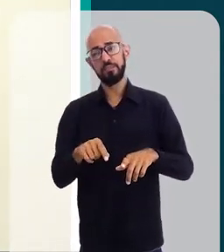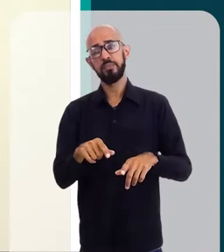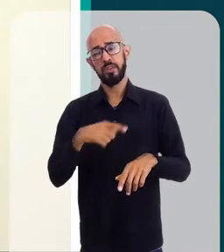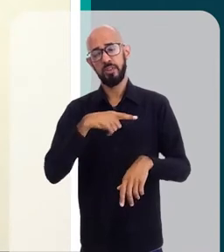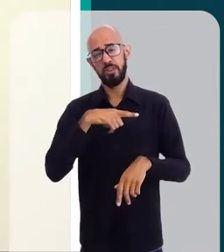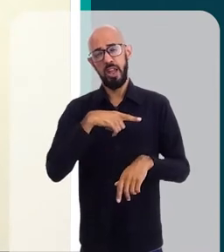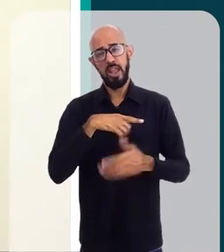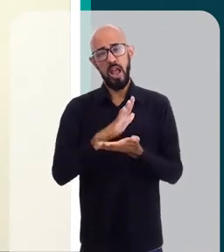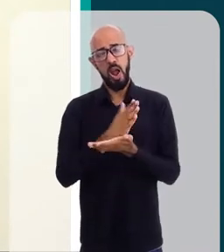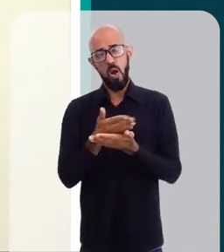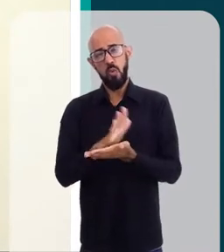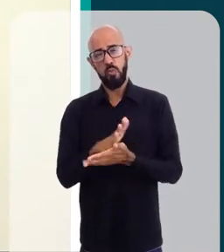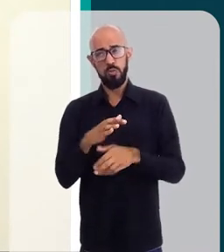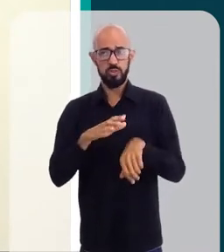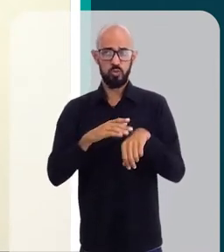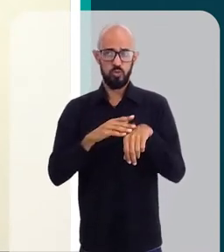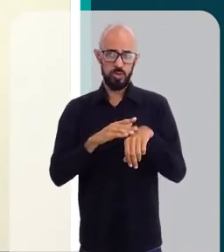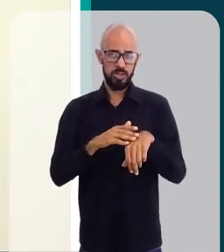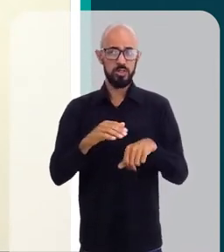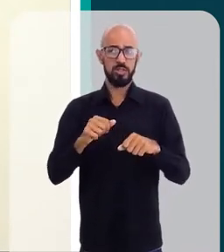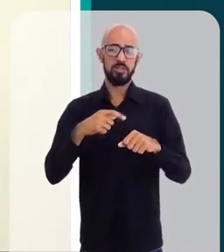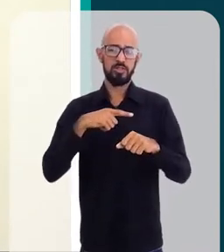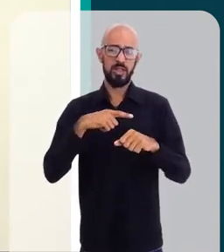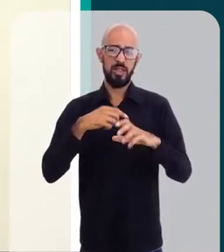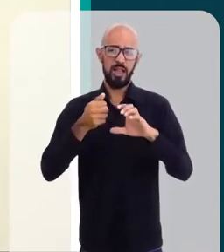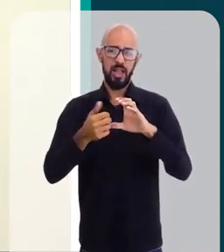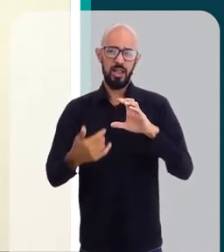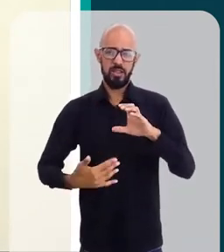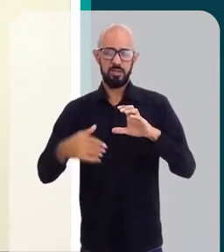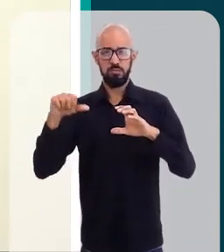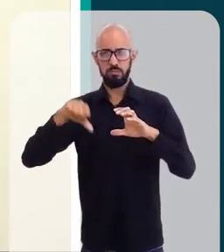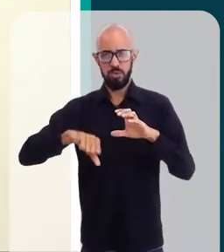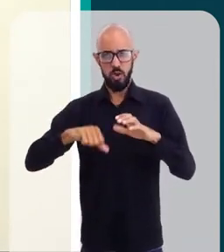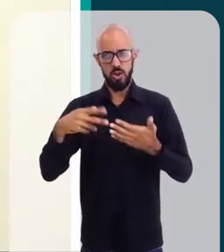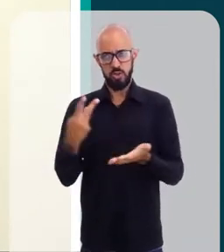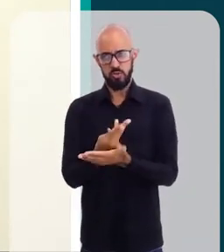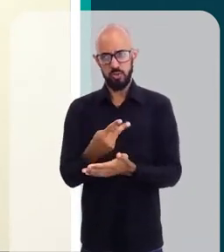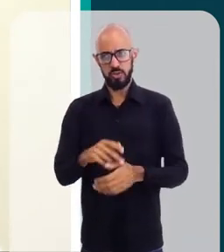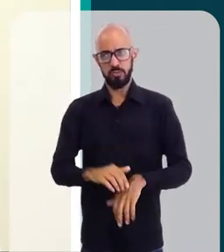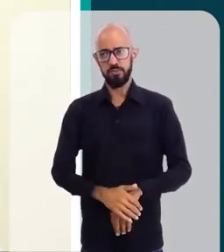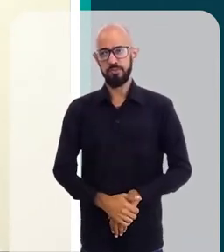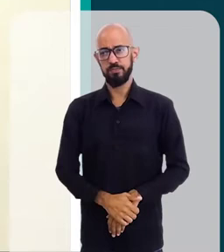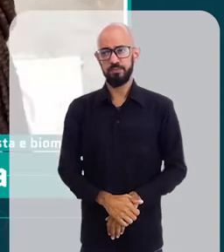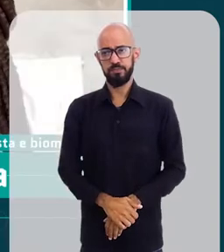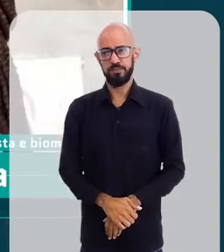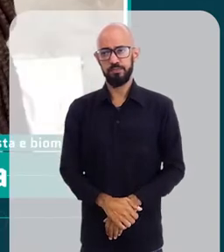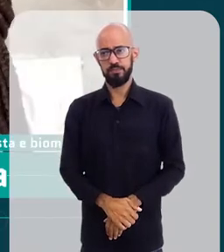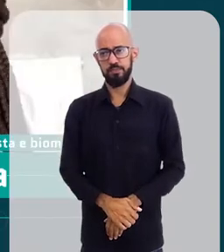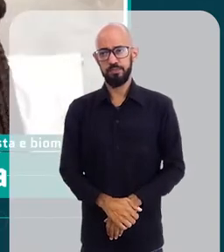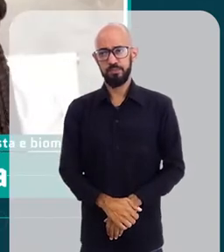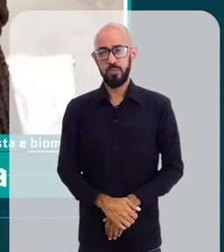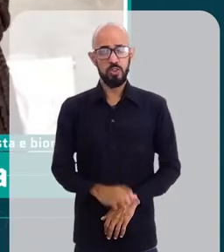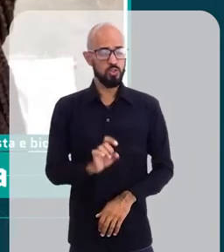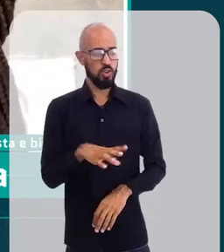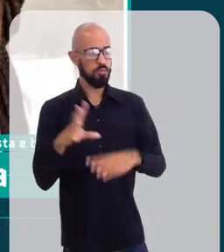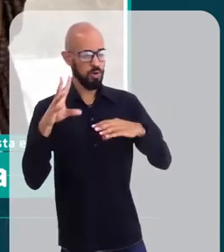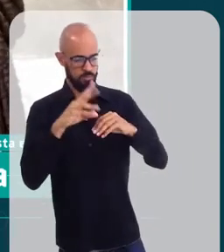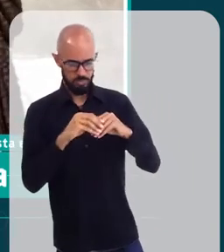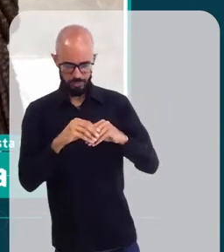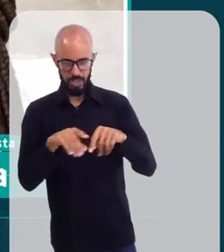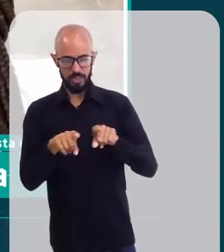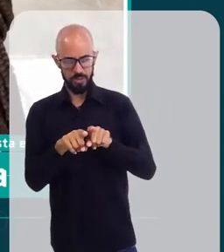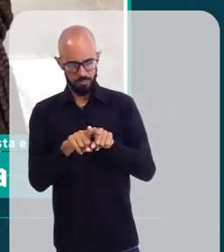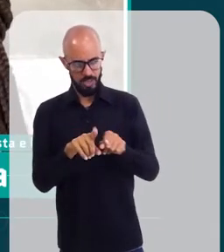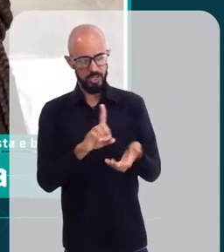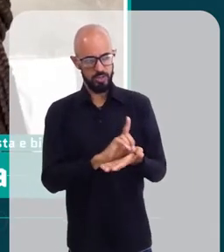a pele negra tem algumas doenças que são mais características de ocorrerem, entendeu? Só para complementar,